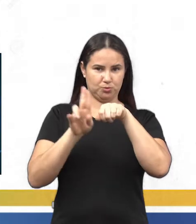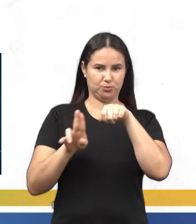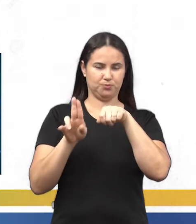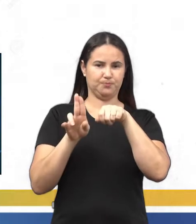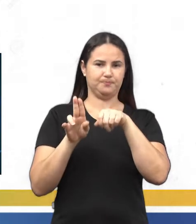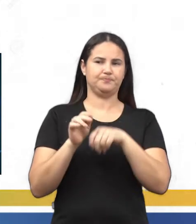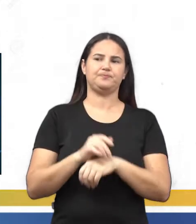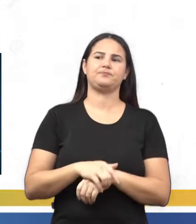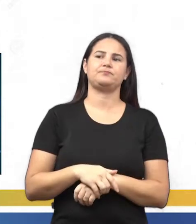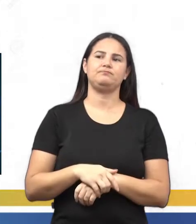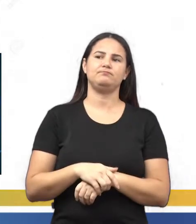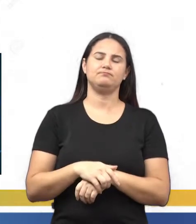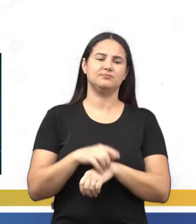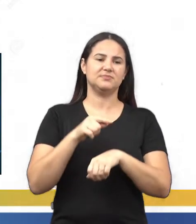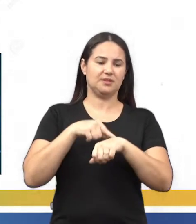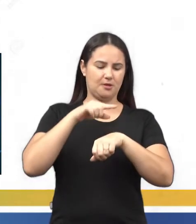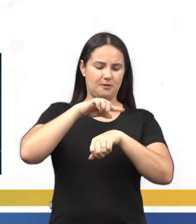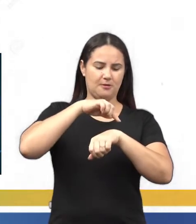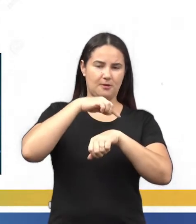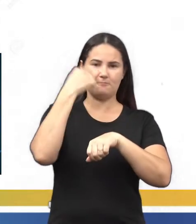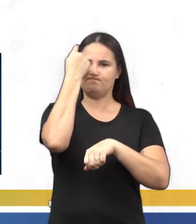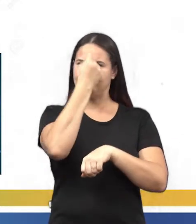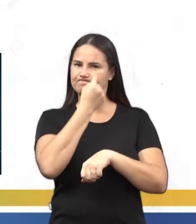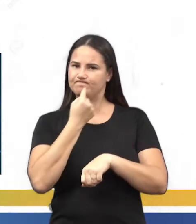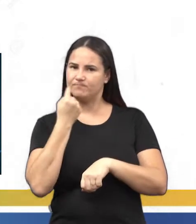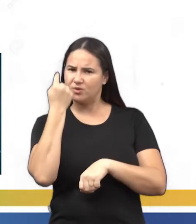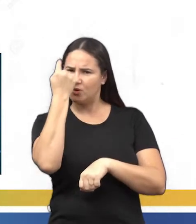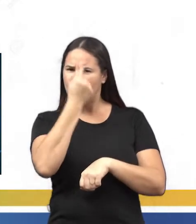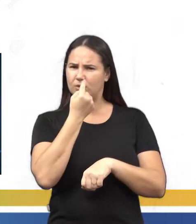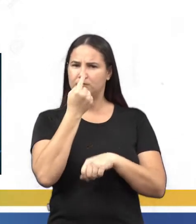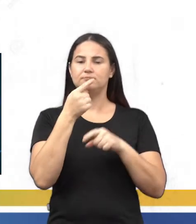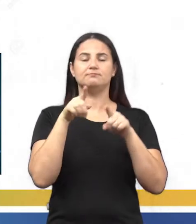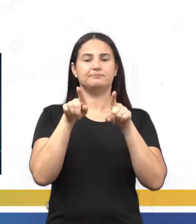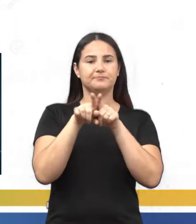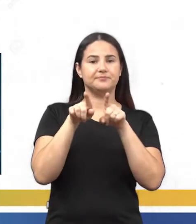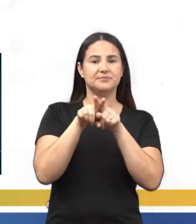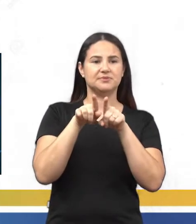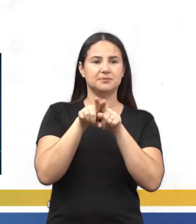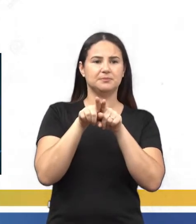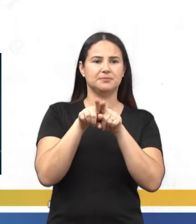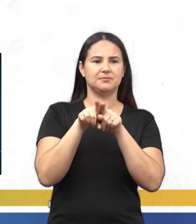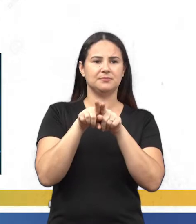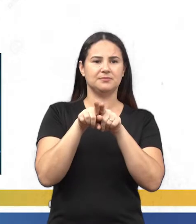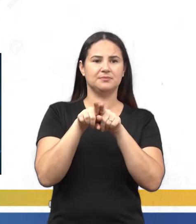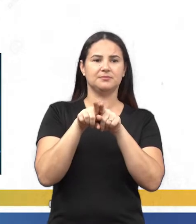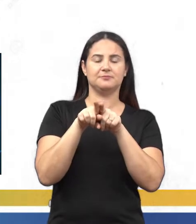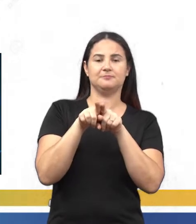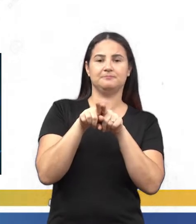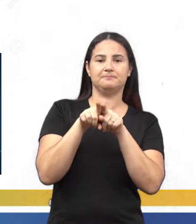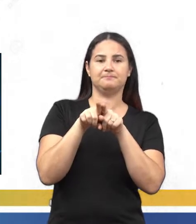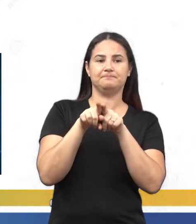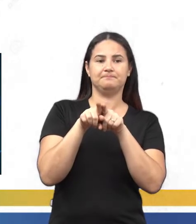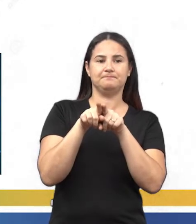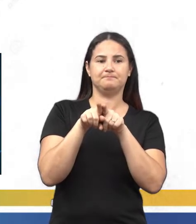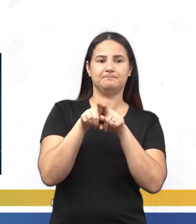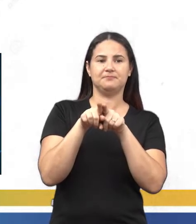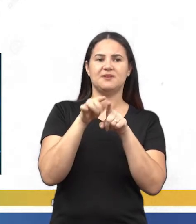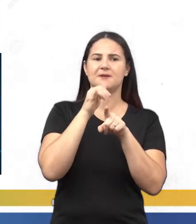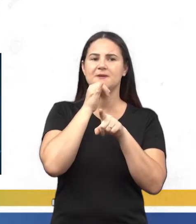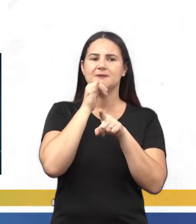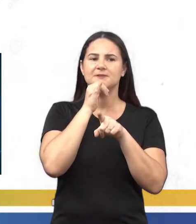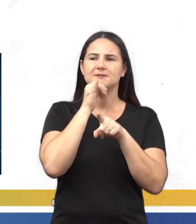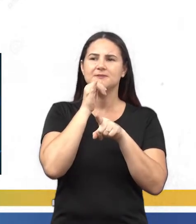que é dada em horas. Depois você também tem que calcular a potência do aparelho em watts.